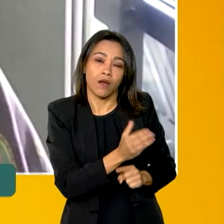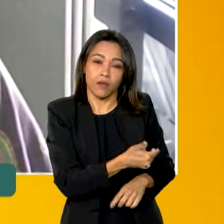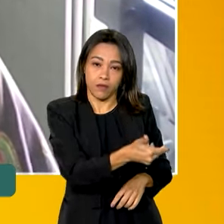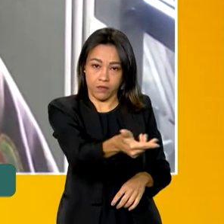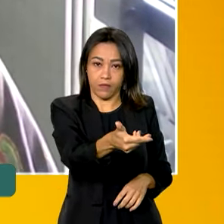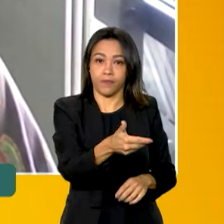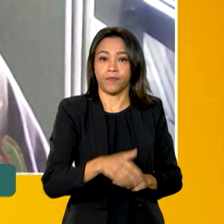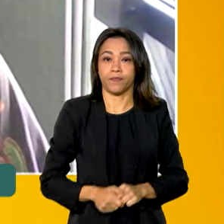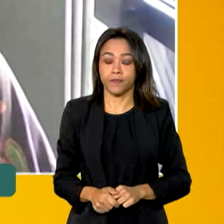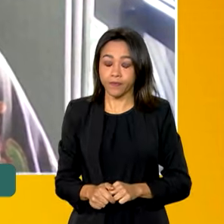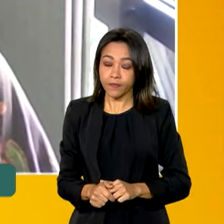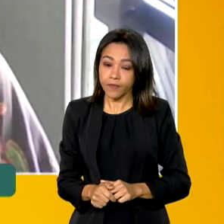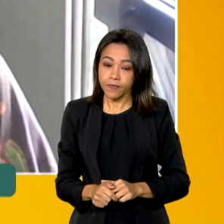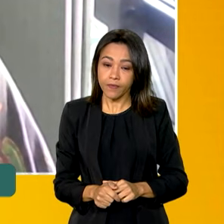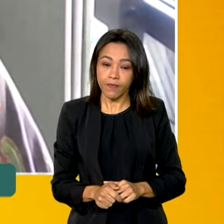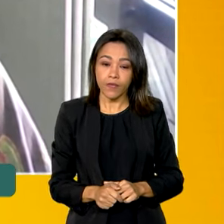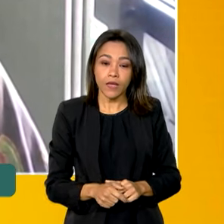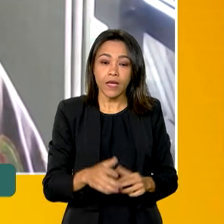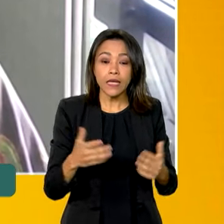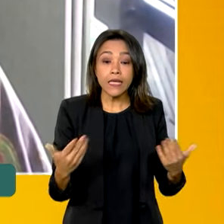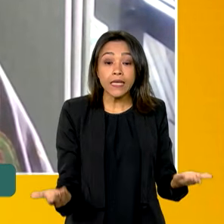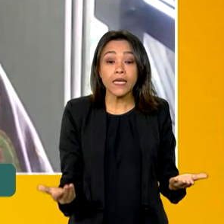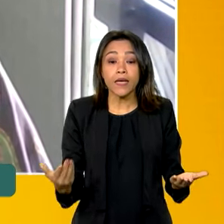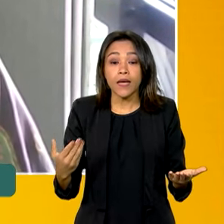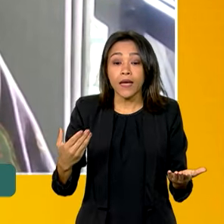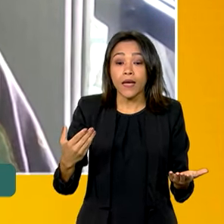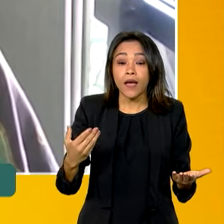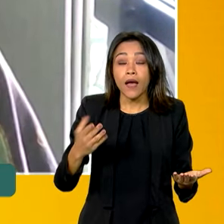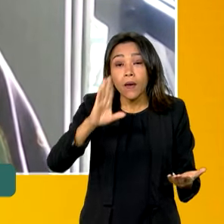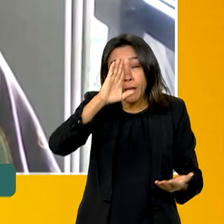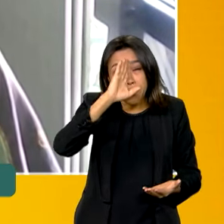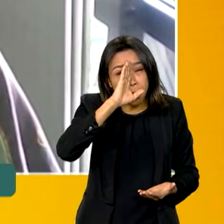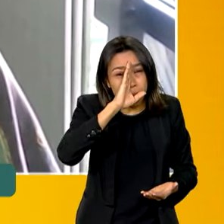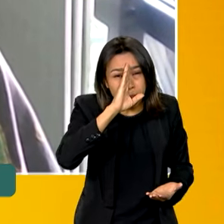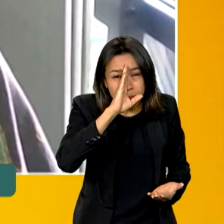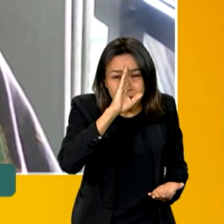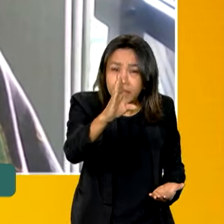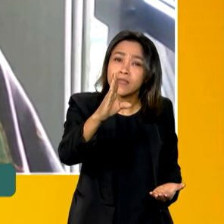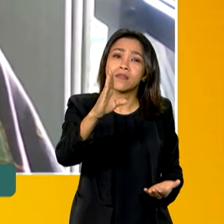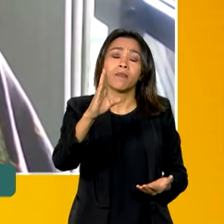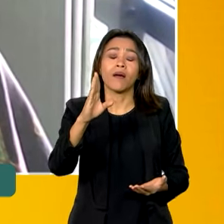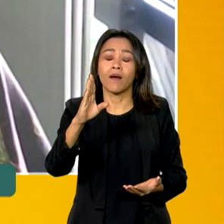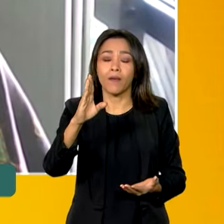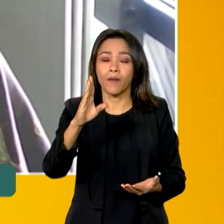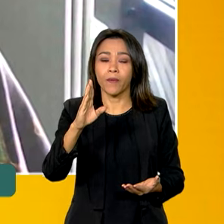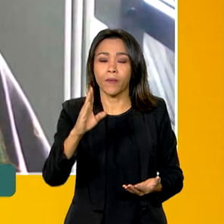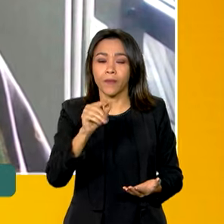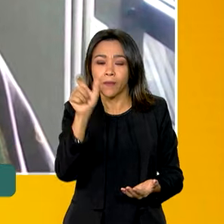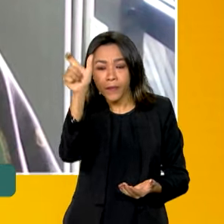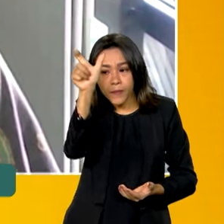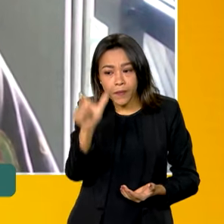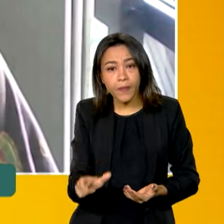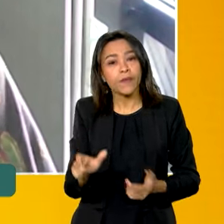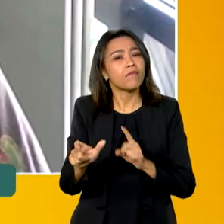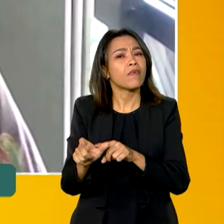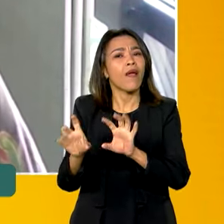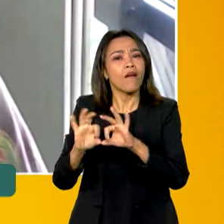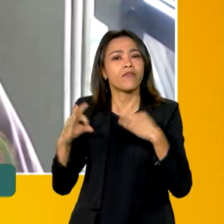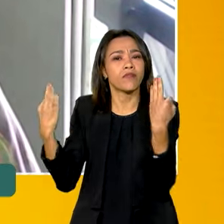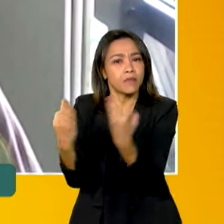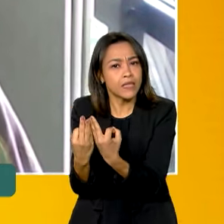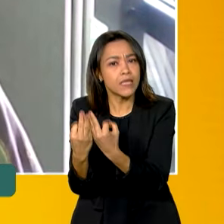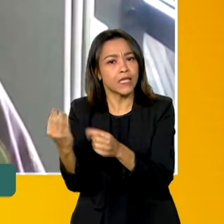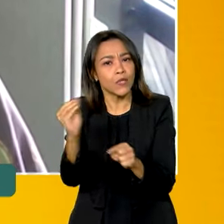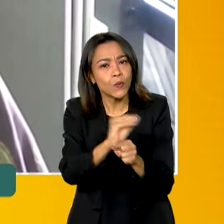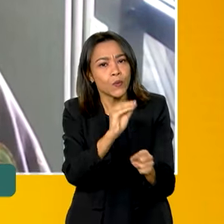a principal cuidadora, na verdade, que é a família, isso está